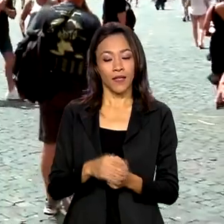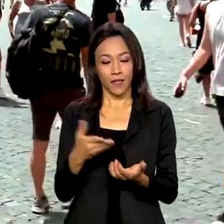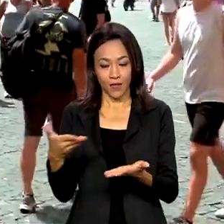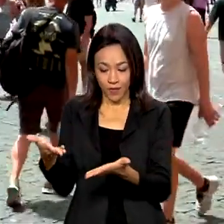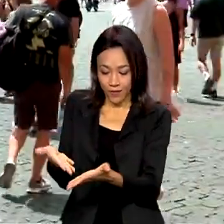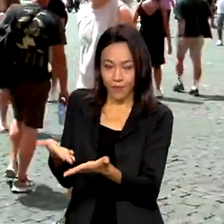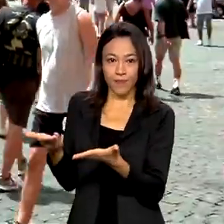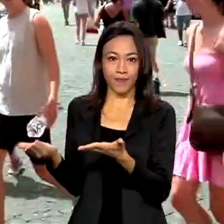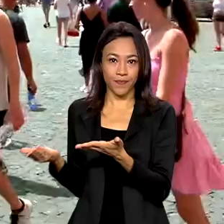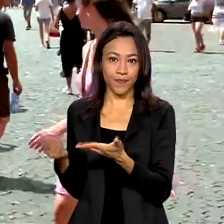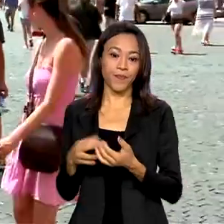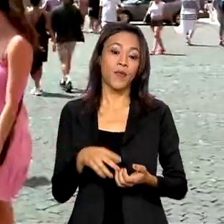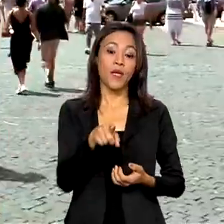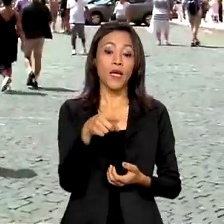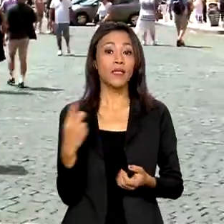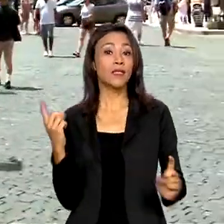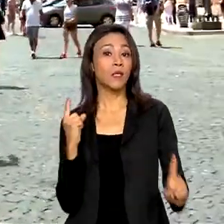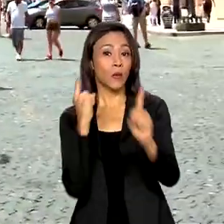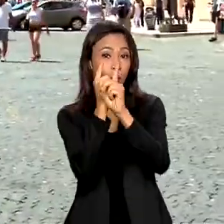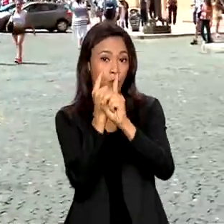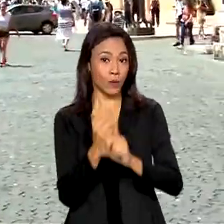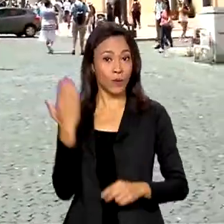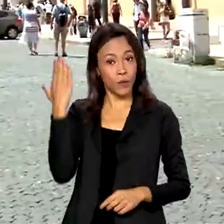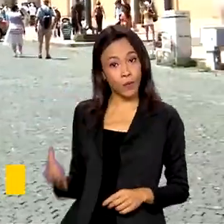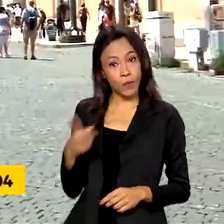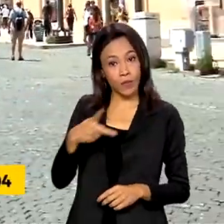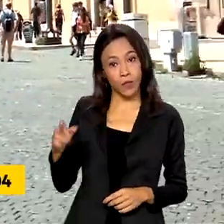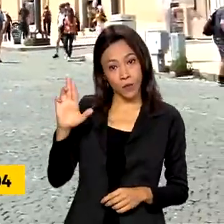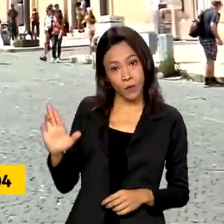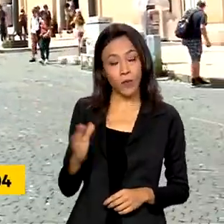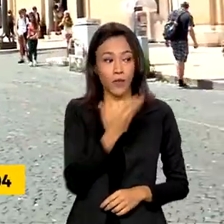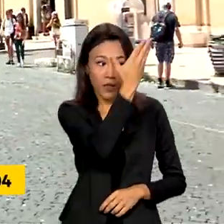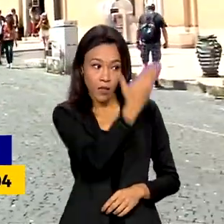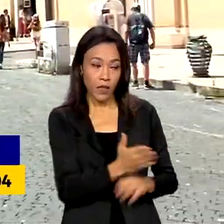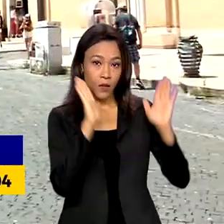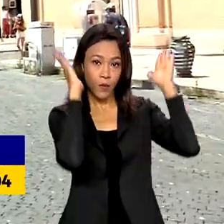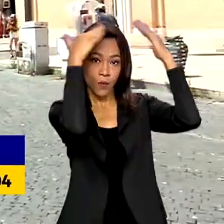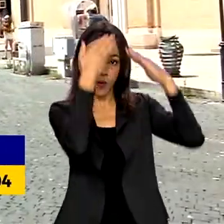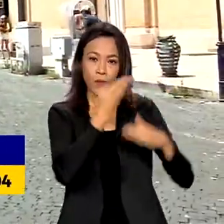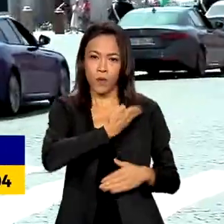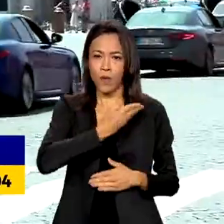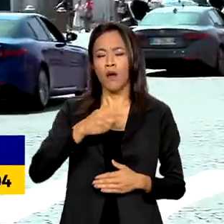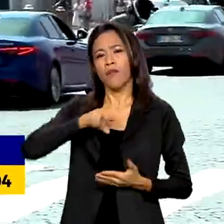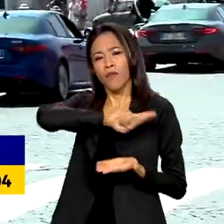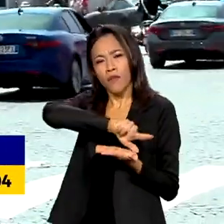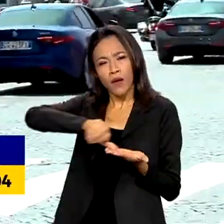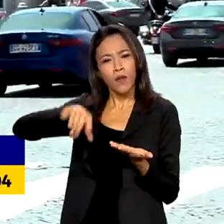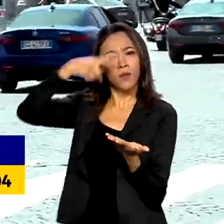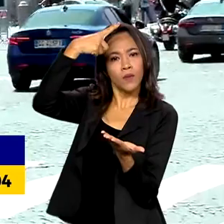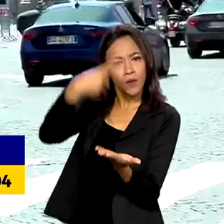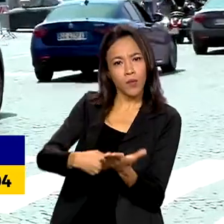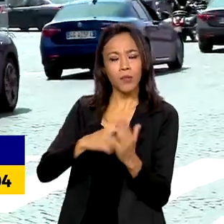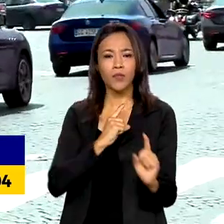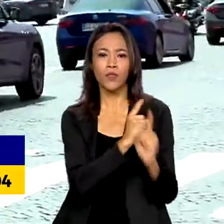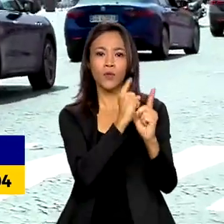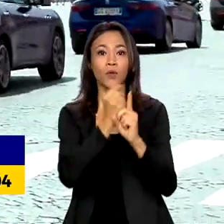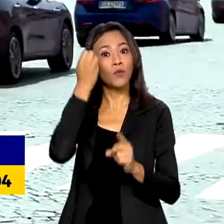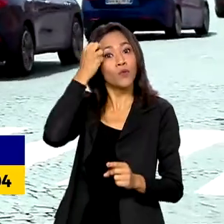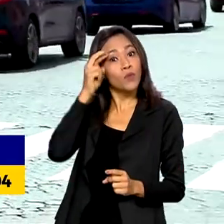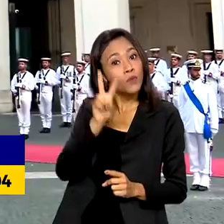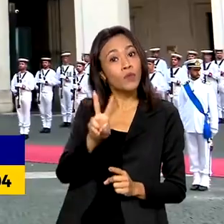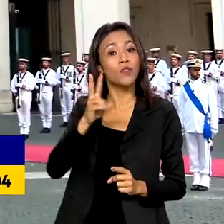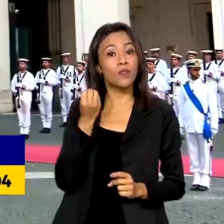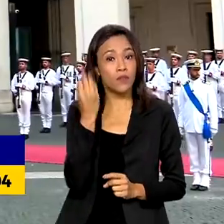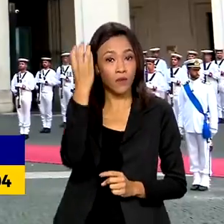O encontro entre Lula e o Papa Francisco foi um dos vários compromissos do presidente no segundo dia de sua viagem à